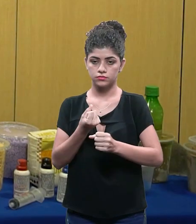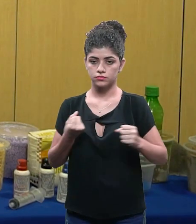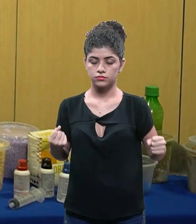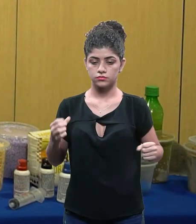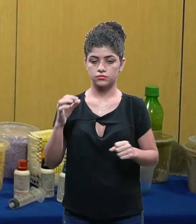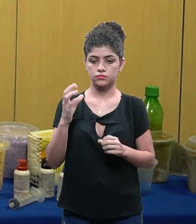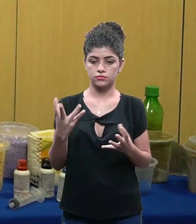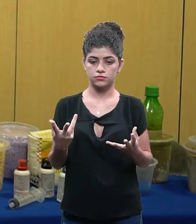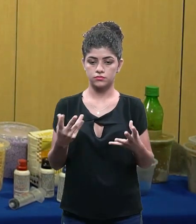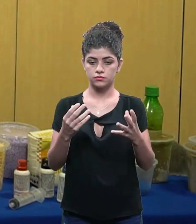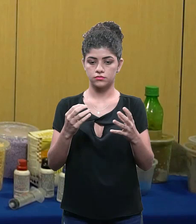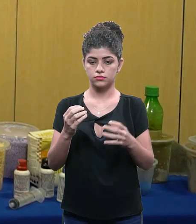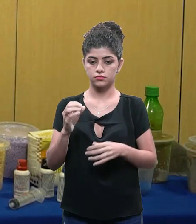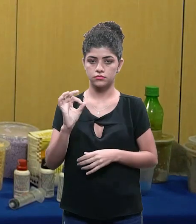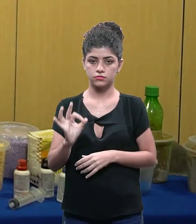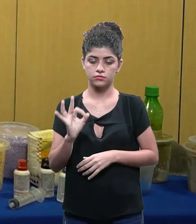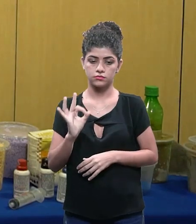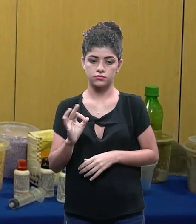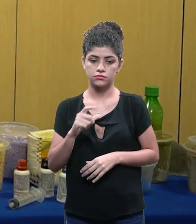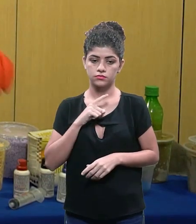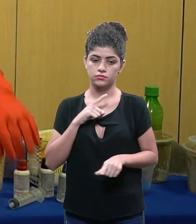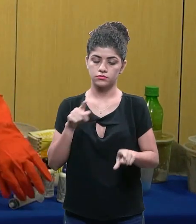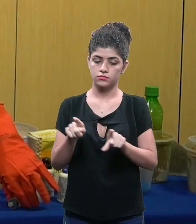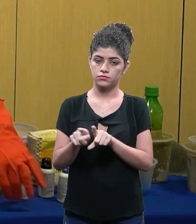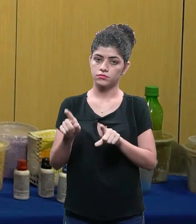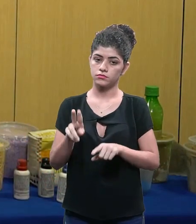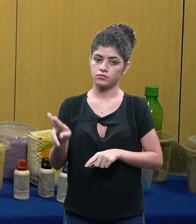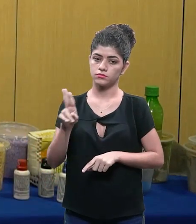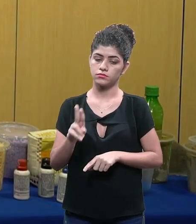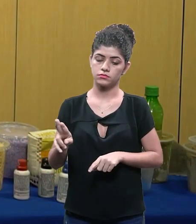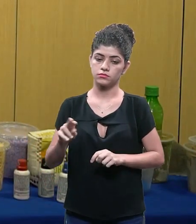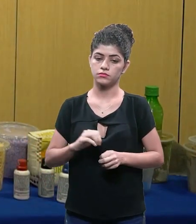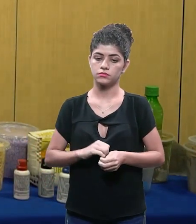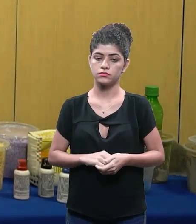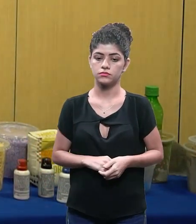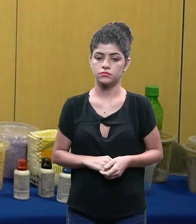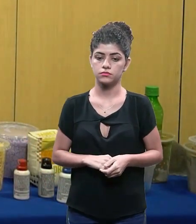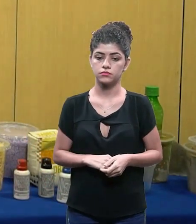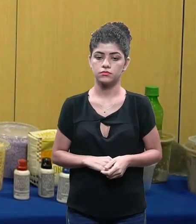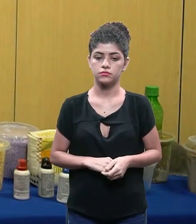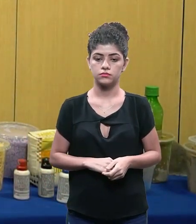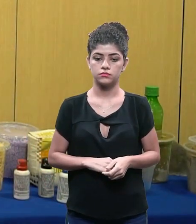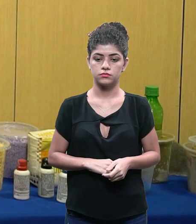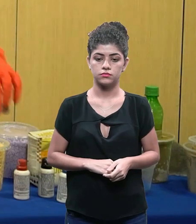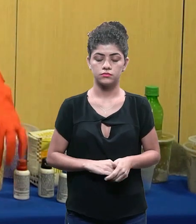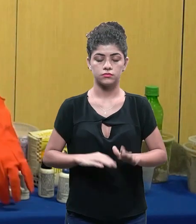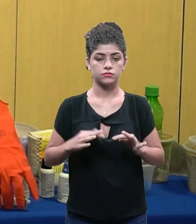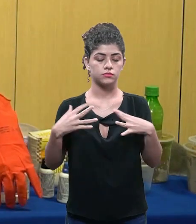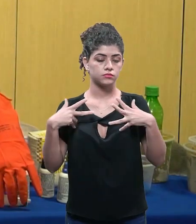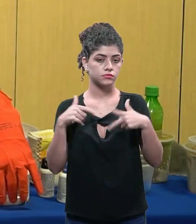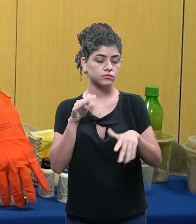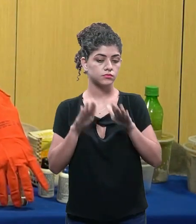material, certo? Isso aqui é fácil de adquirir no mercado, bem simples. Seringas também eu posso usar ele pra medidas menores,